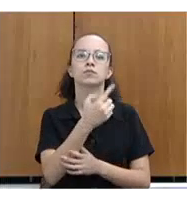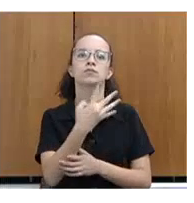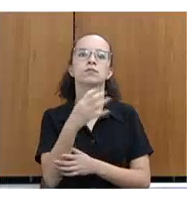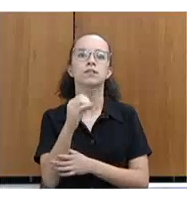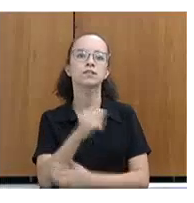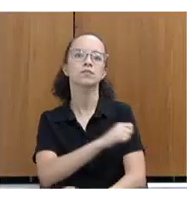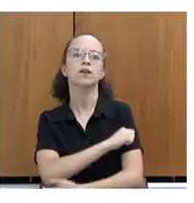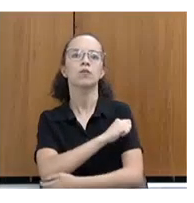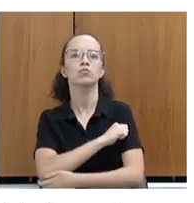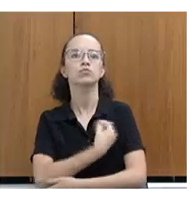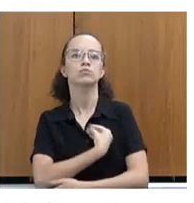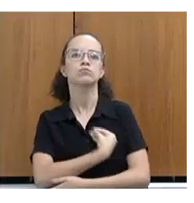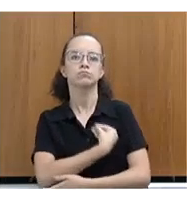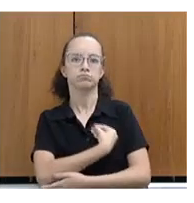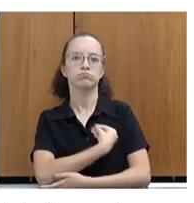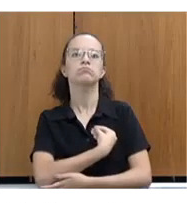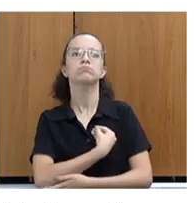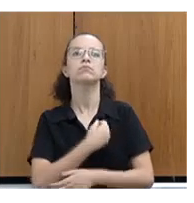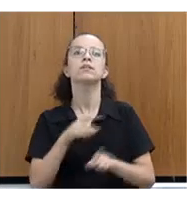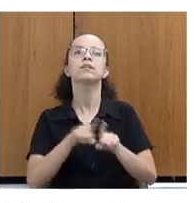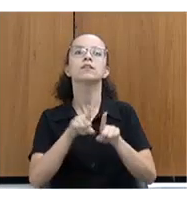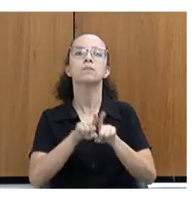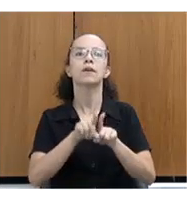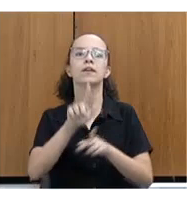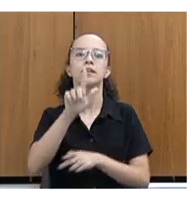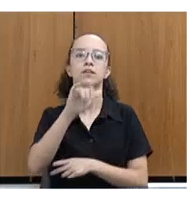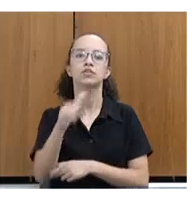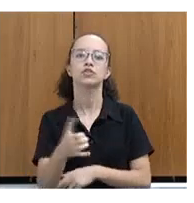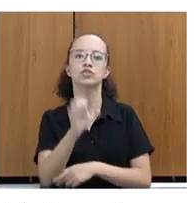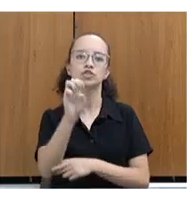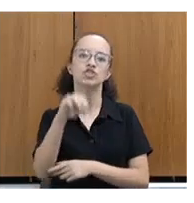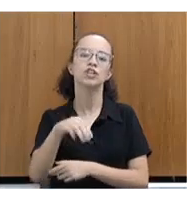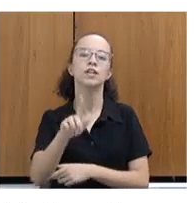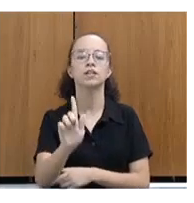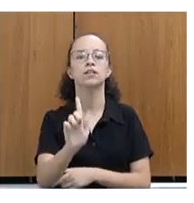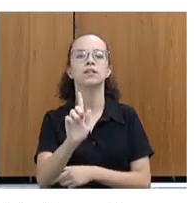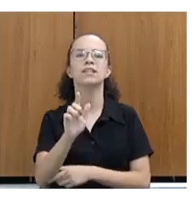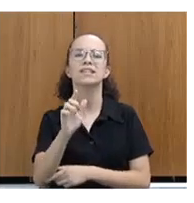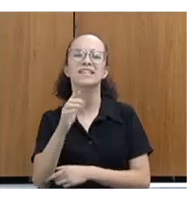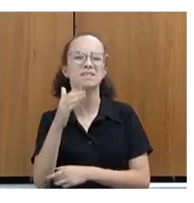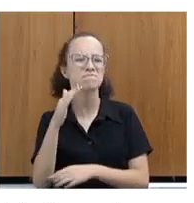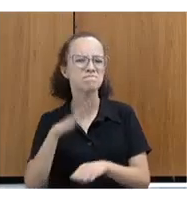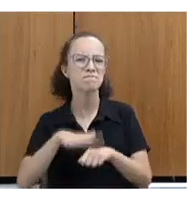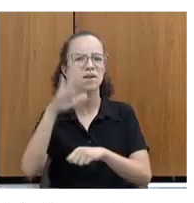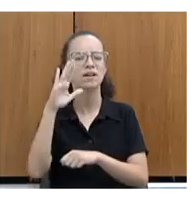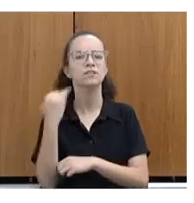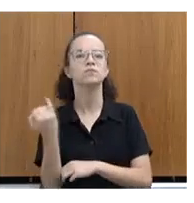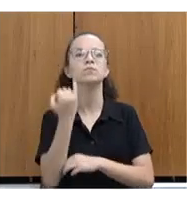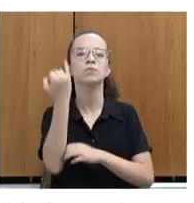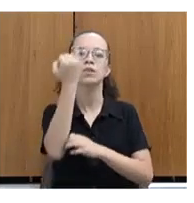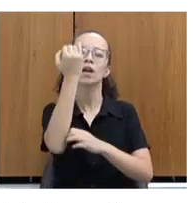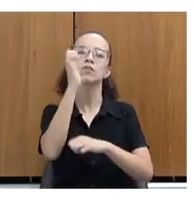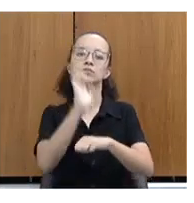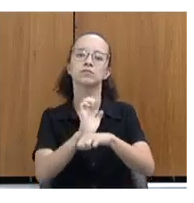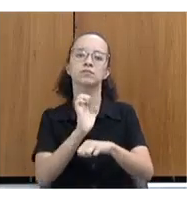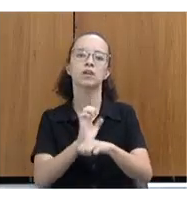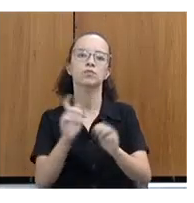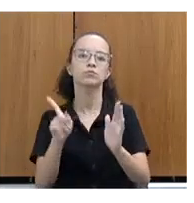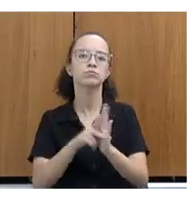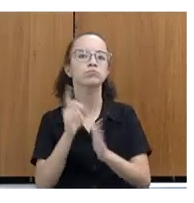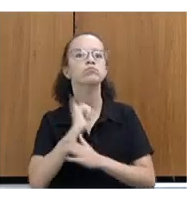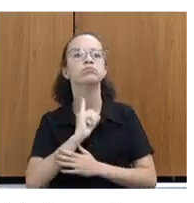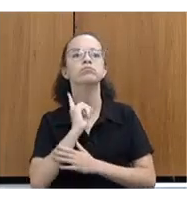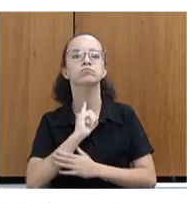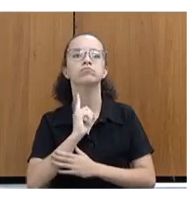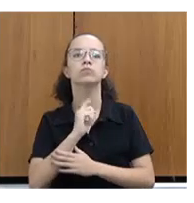estudantes participantes. E o GENG, que é a maior competição estadual de Minas Gerais, nós